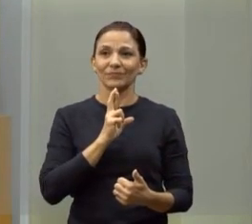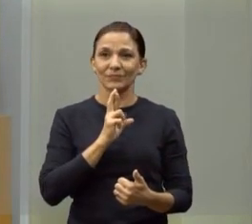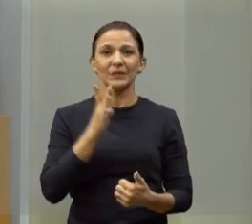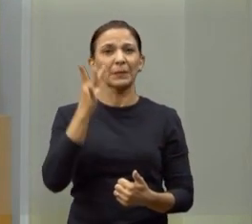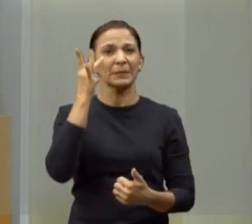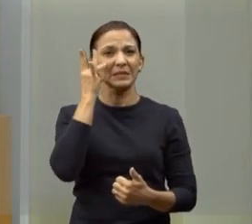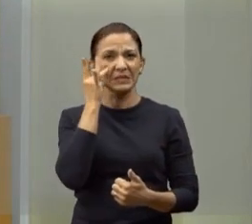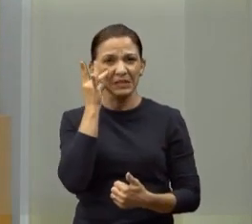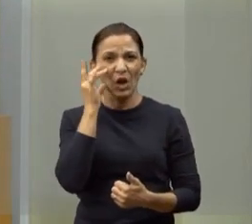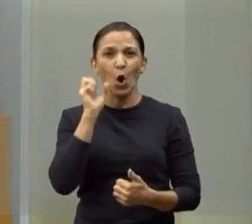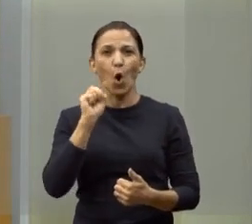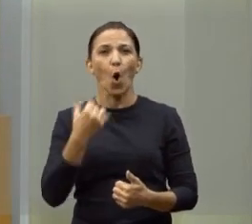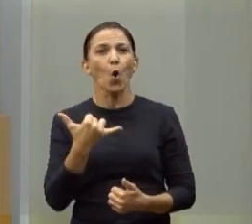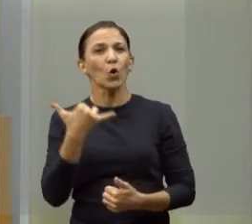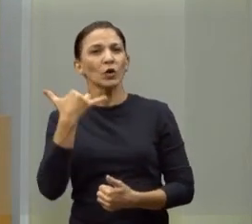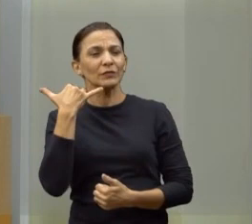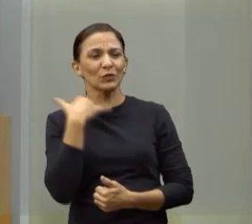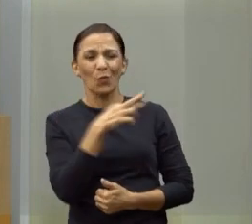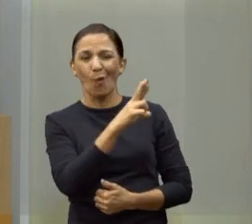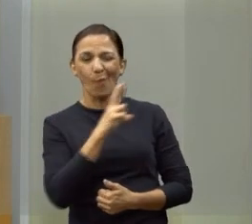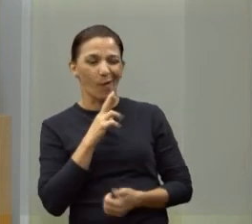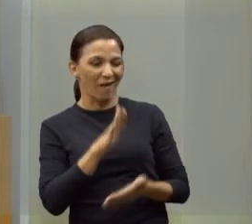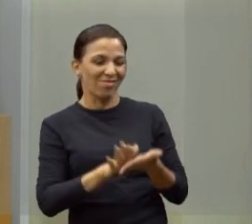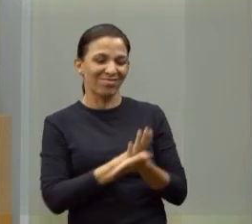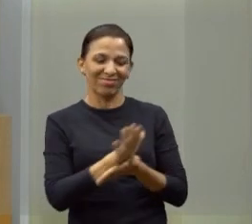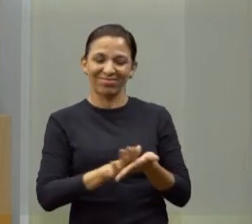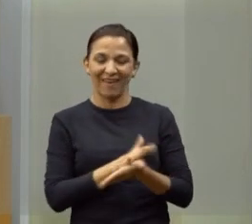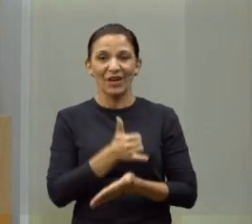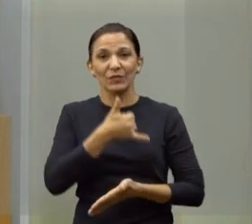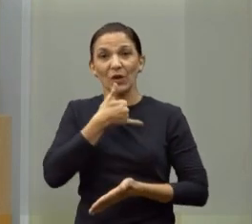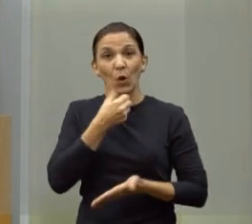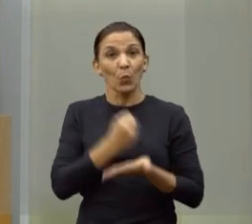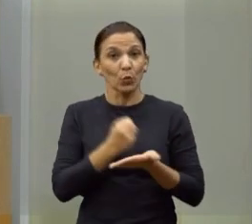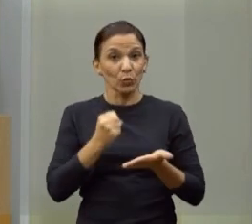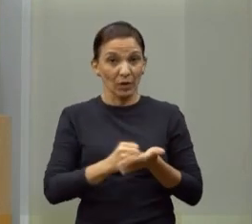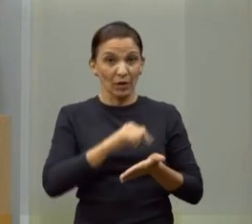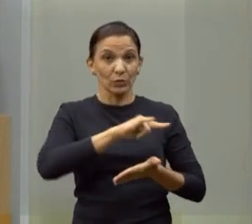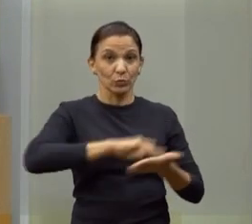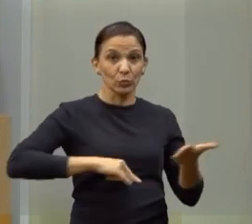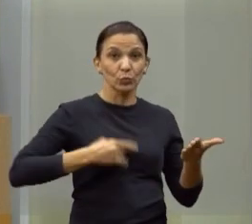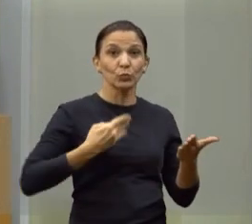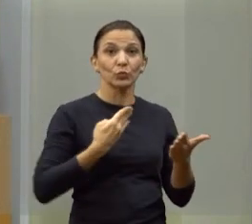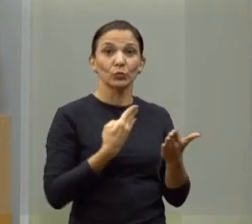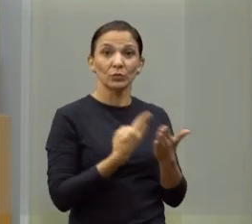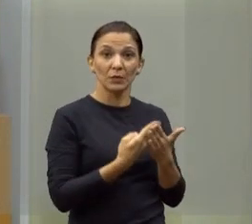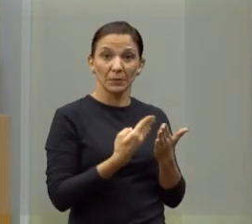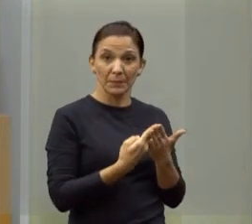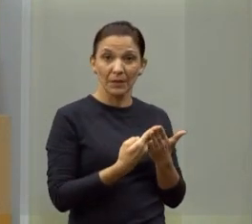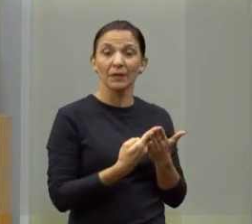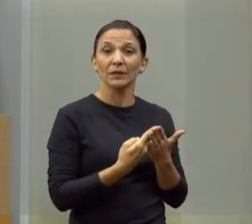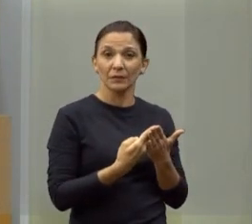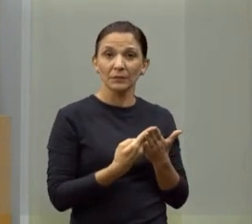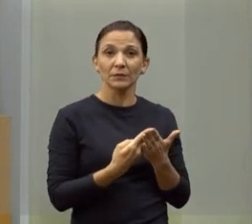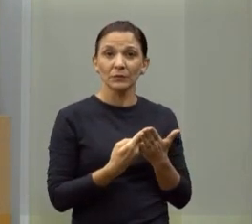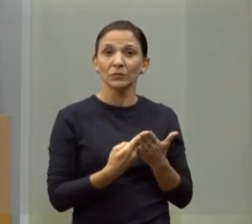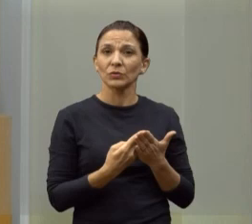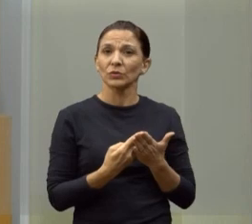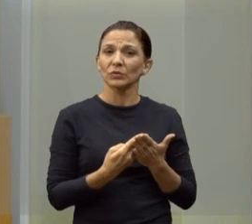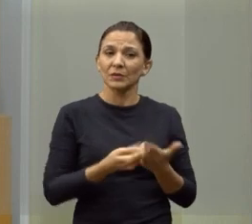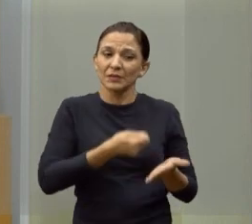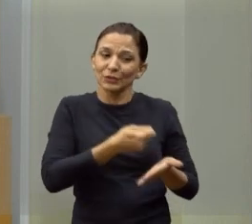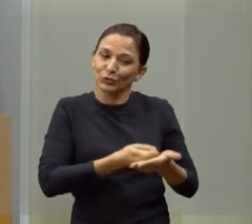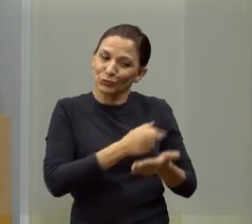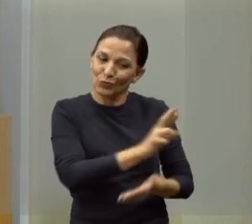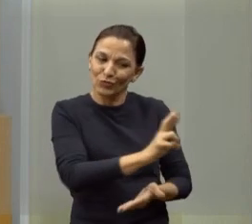presencialmente ou por ligação. Então, infelizmente, eu precisei protocolar um requerimento cobrando essa postura